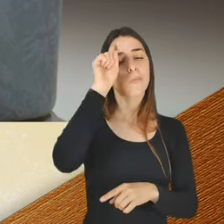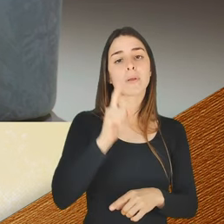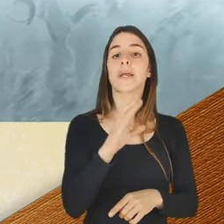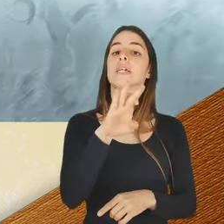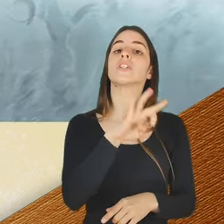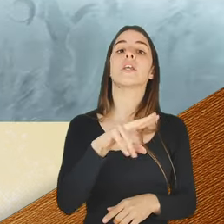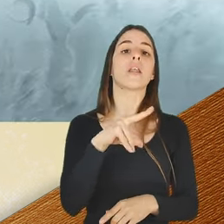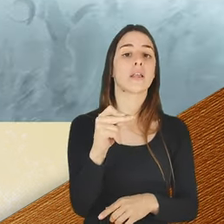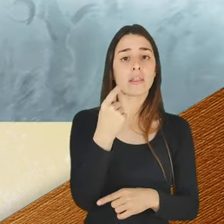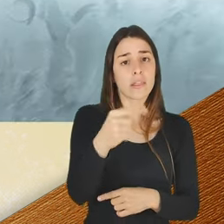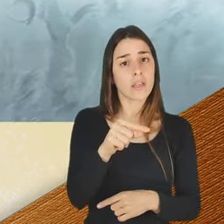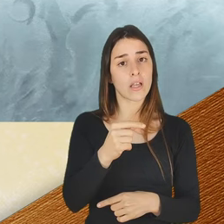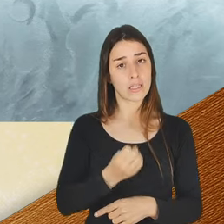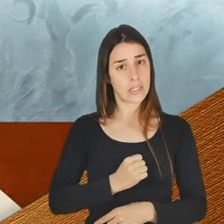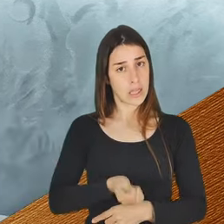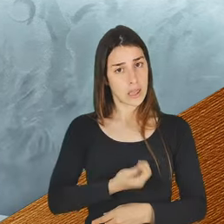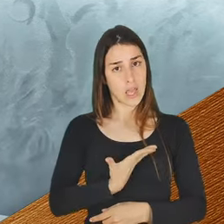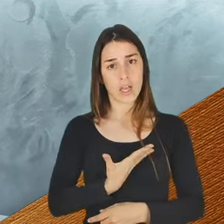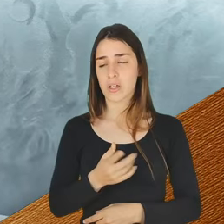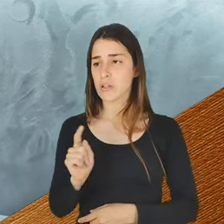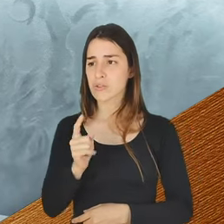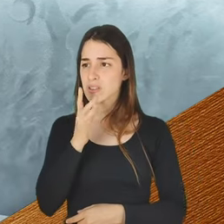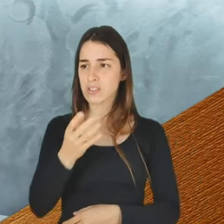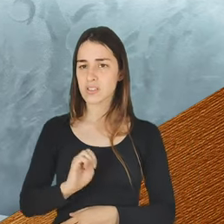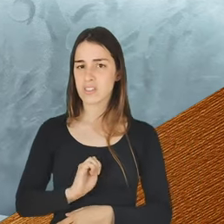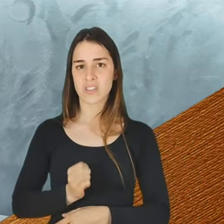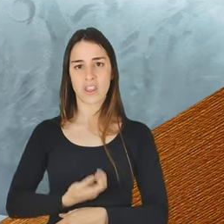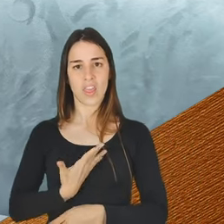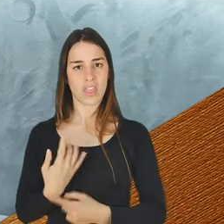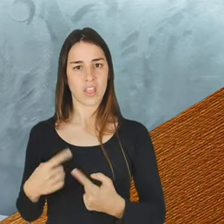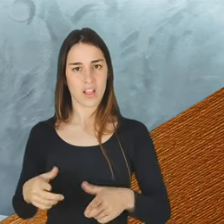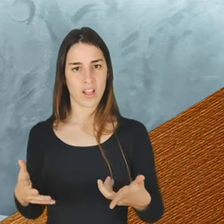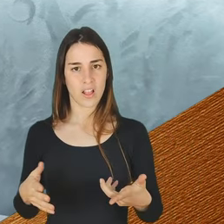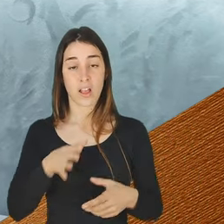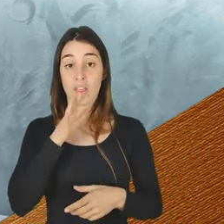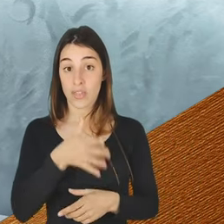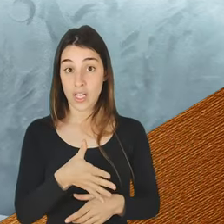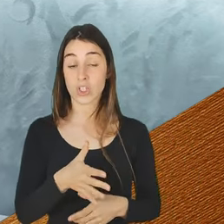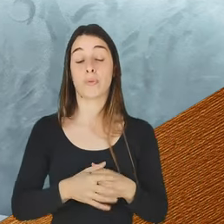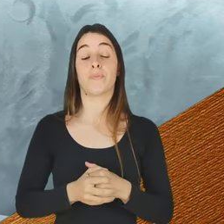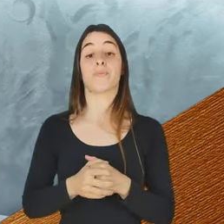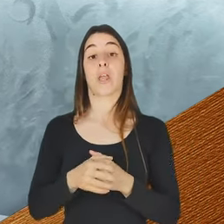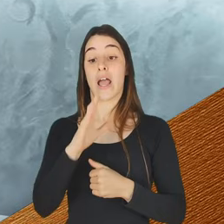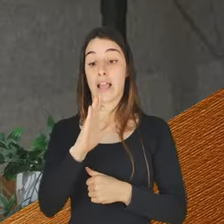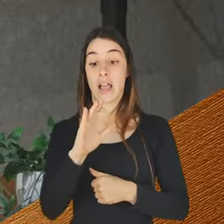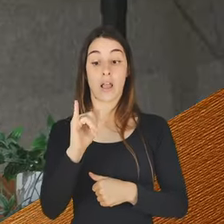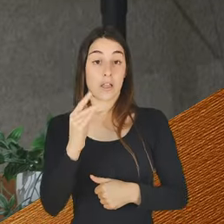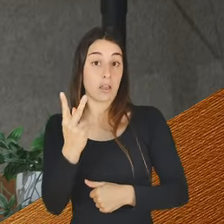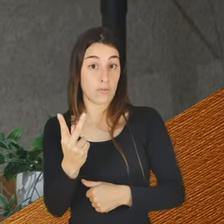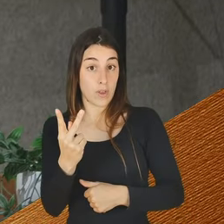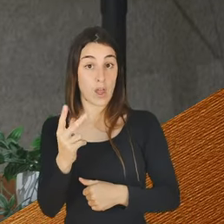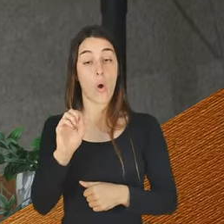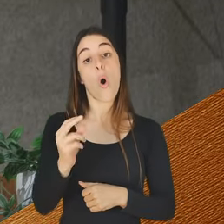portadora de SIDA. Primeiro, não se diz portadora de SIDA. Diz-se portadora do vírus HIV ou